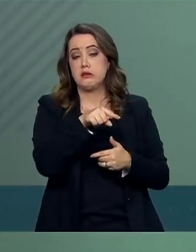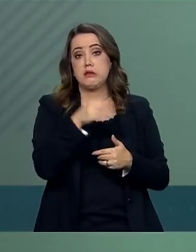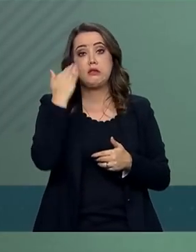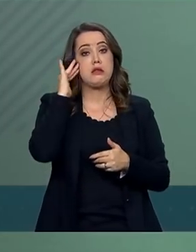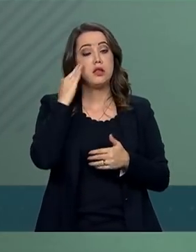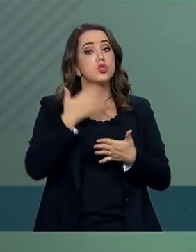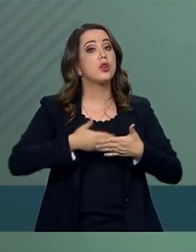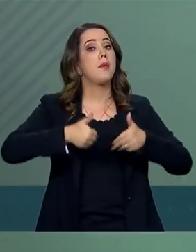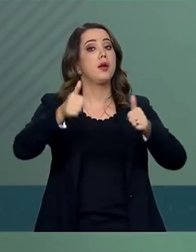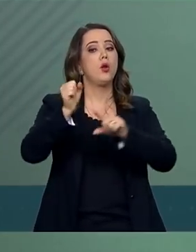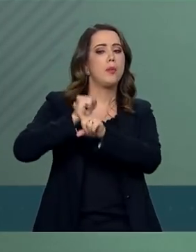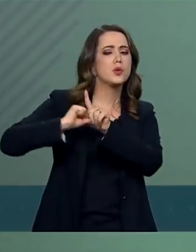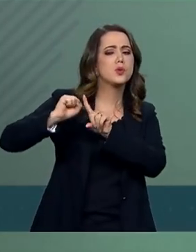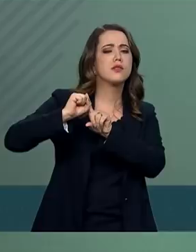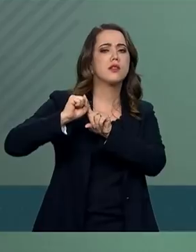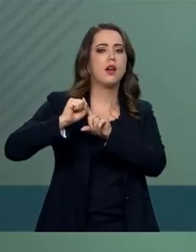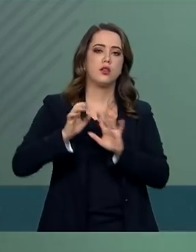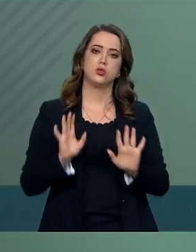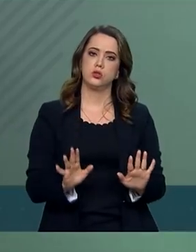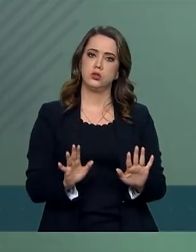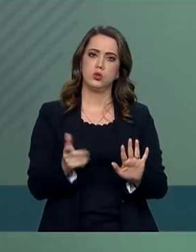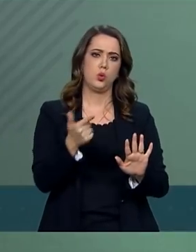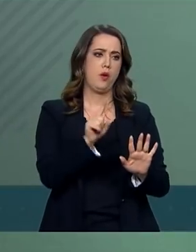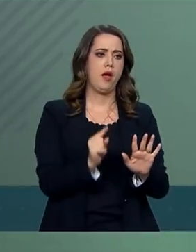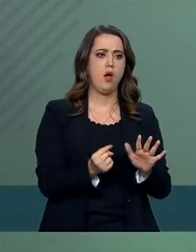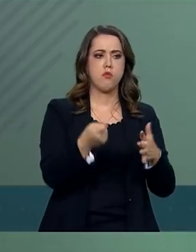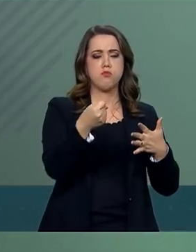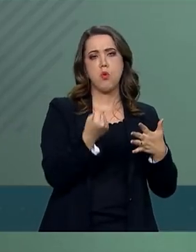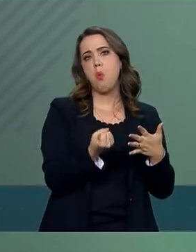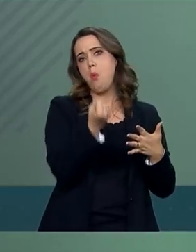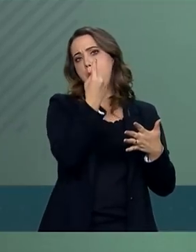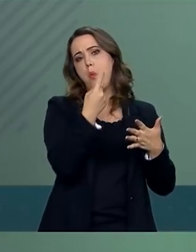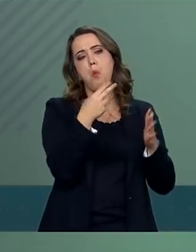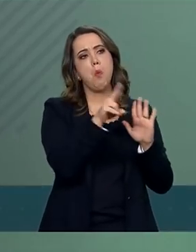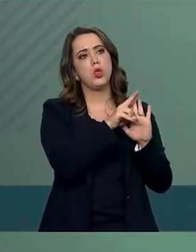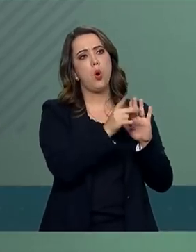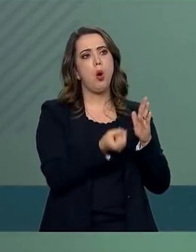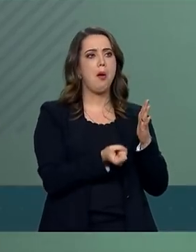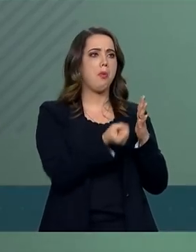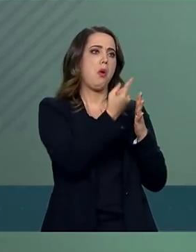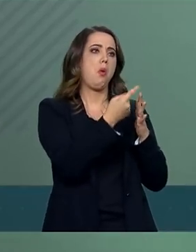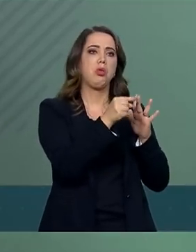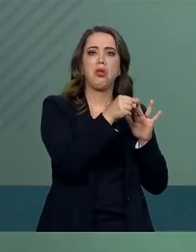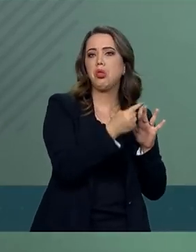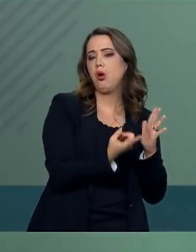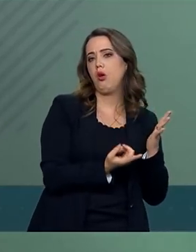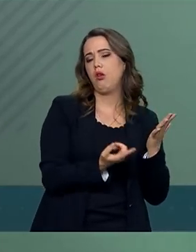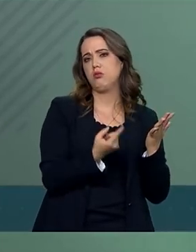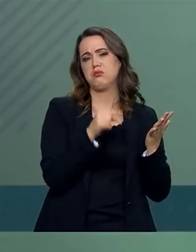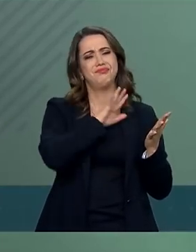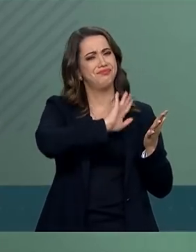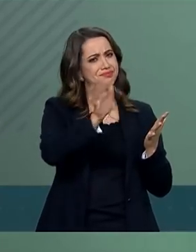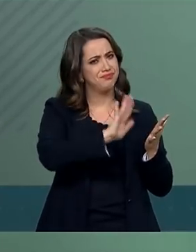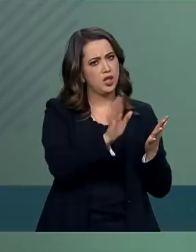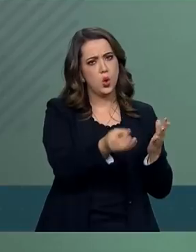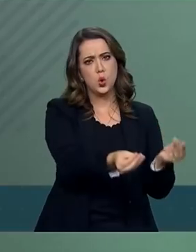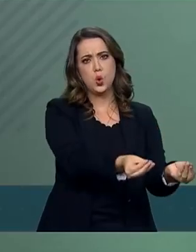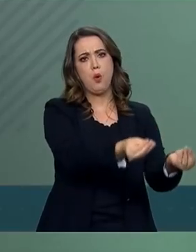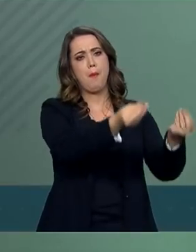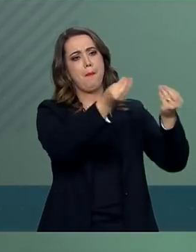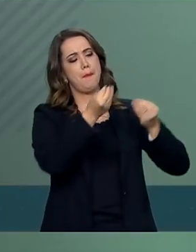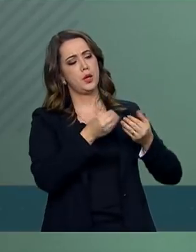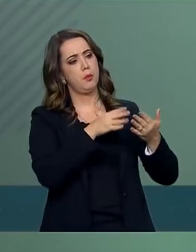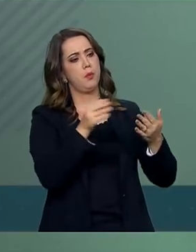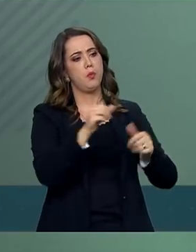dentro desse contexto e não de contextos pontuais, e aí vamos receber uma nova proposta. o tempo?